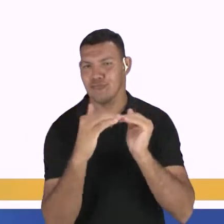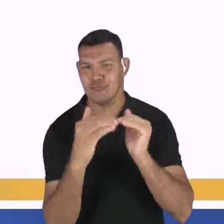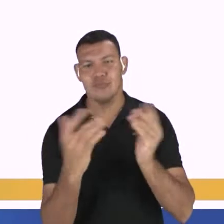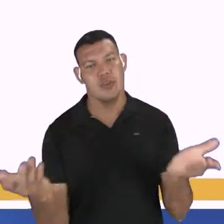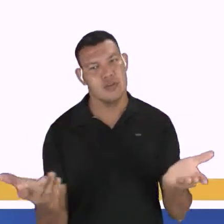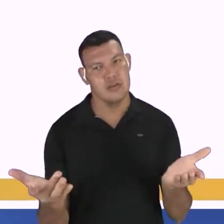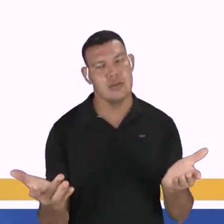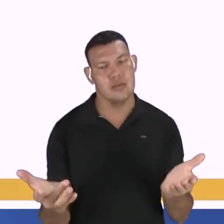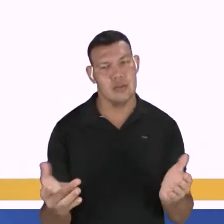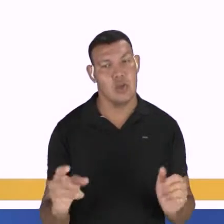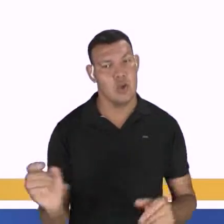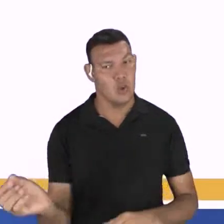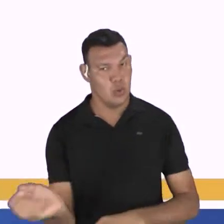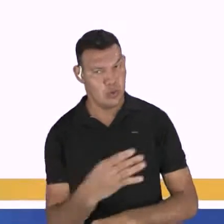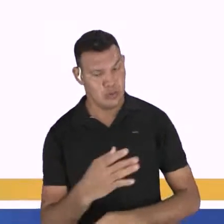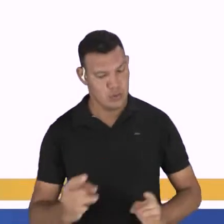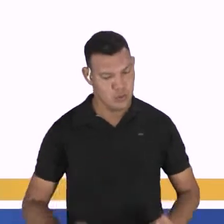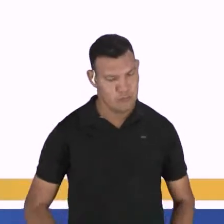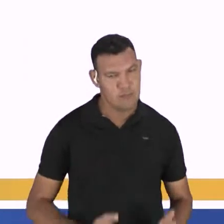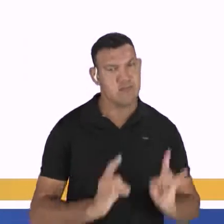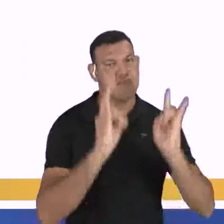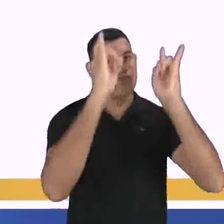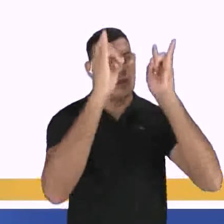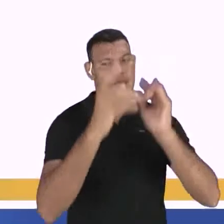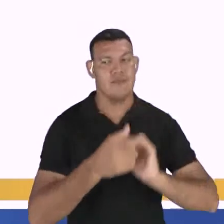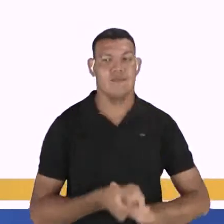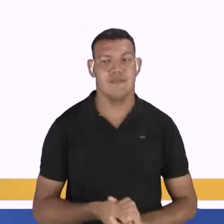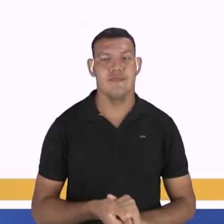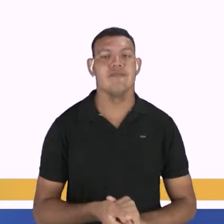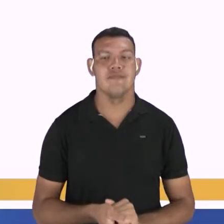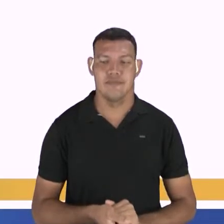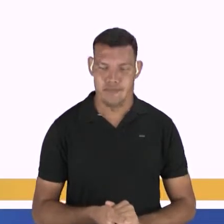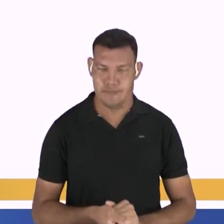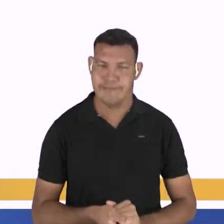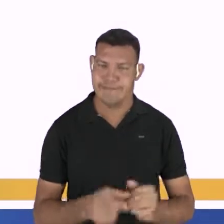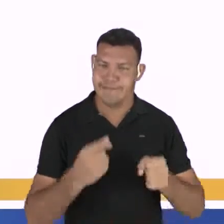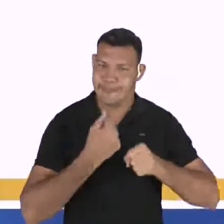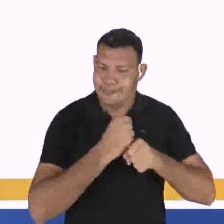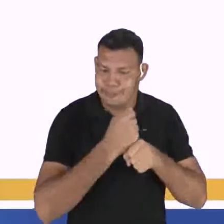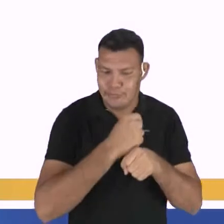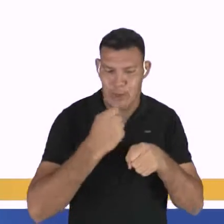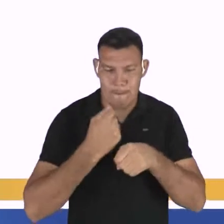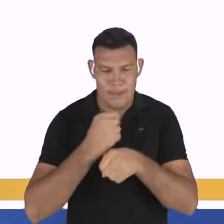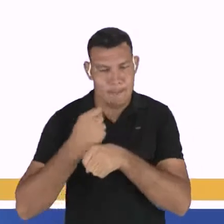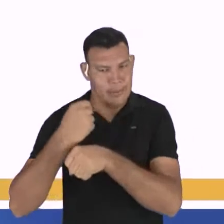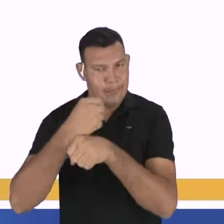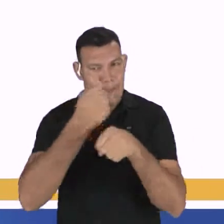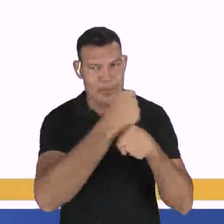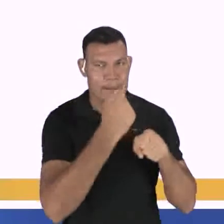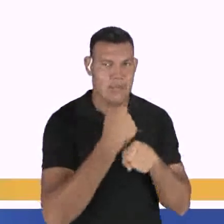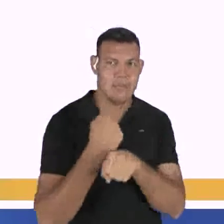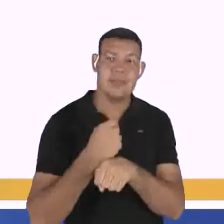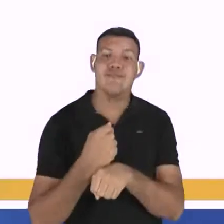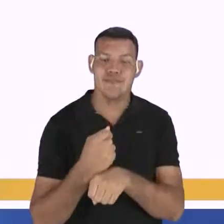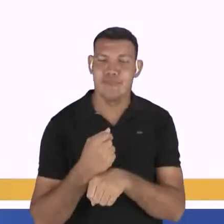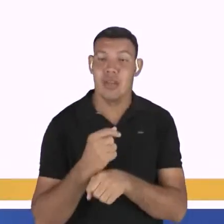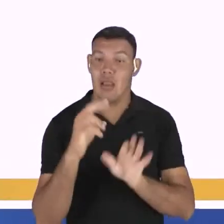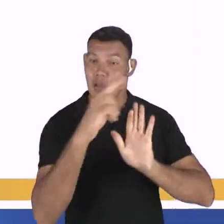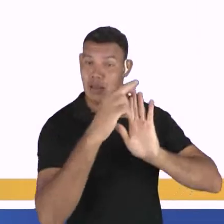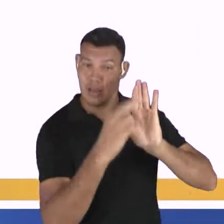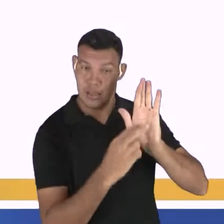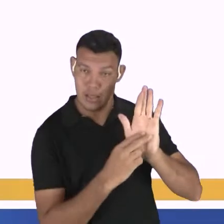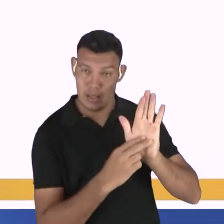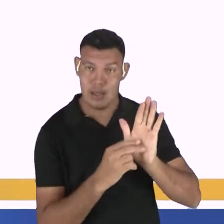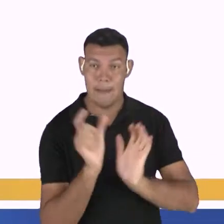o sujeito. Um novo prédio. Um novo prédio foi construído. Essa é a regra da partícula